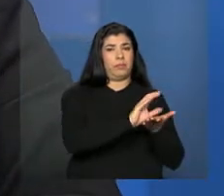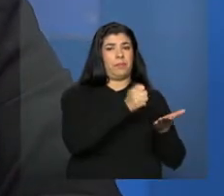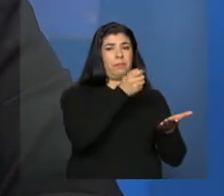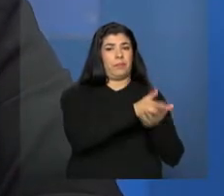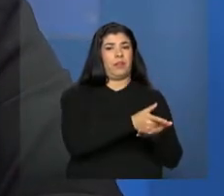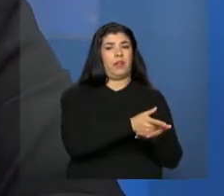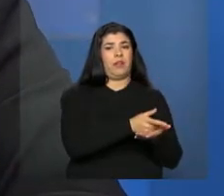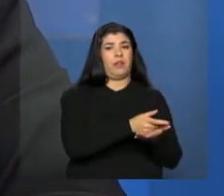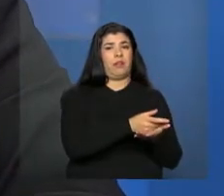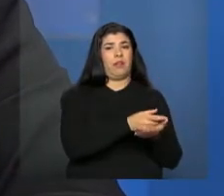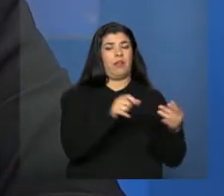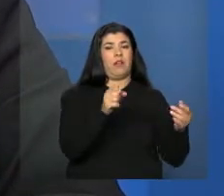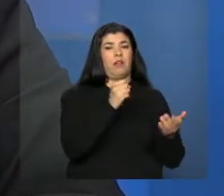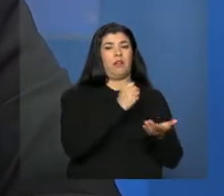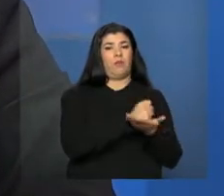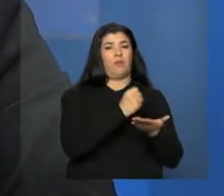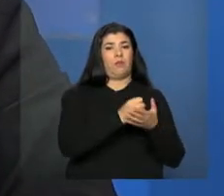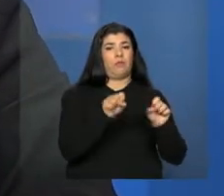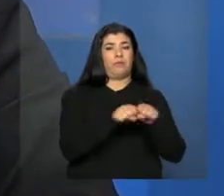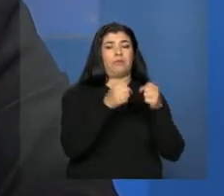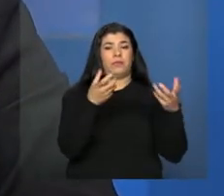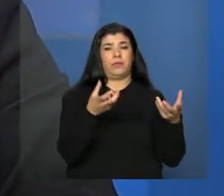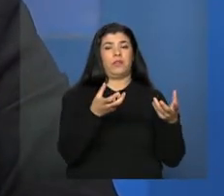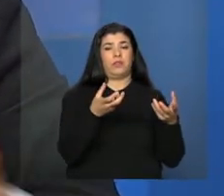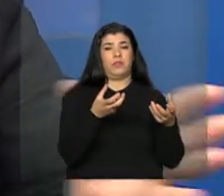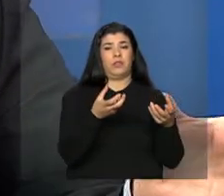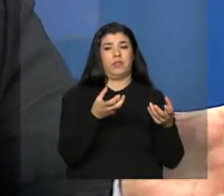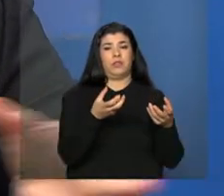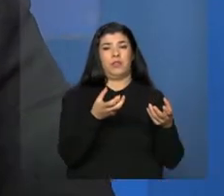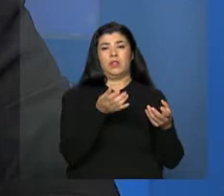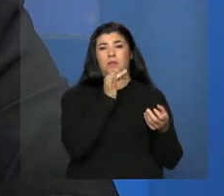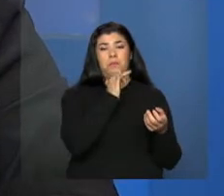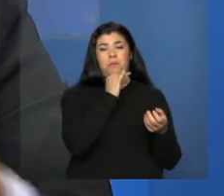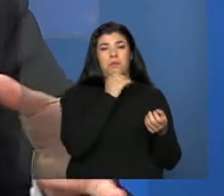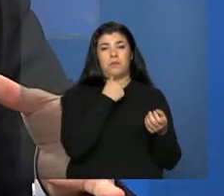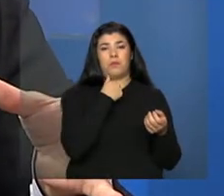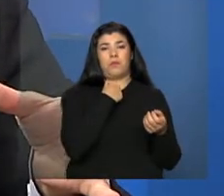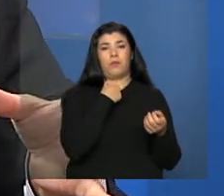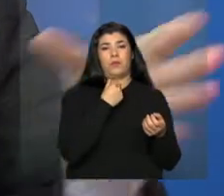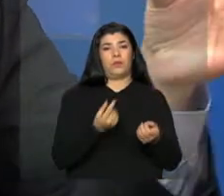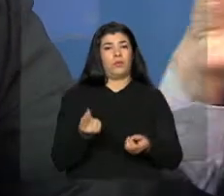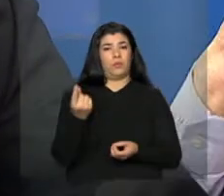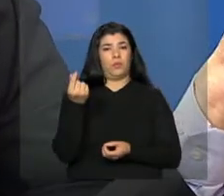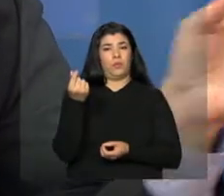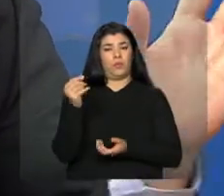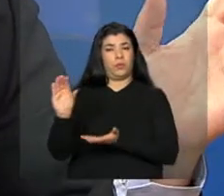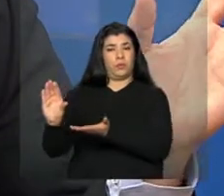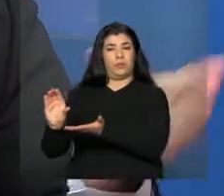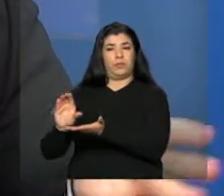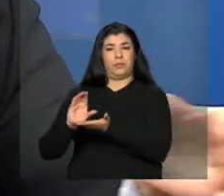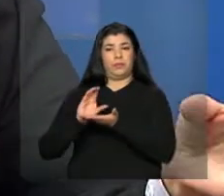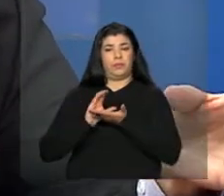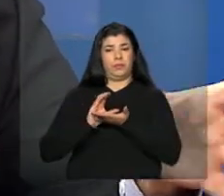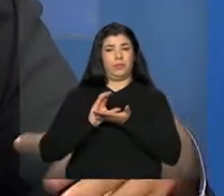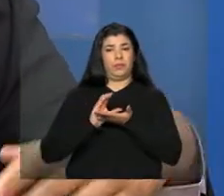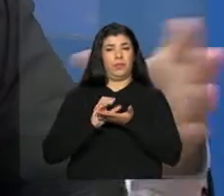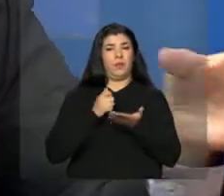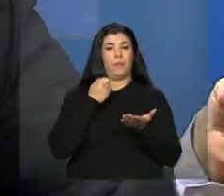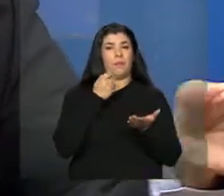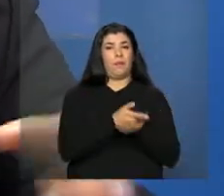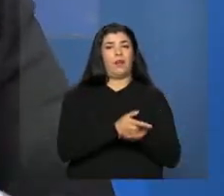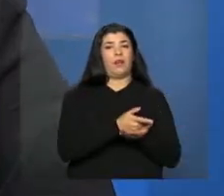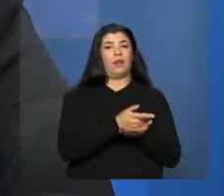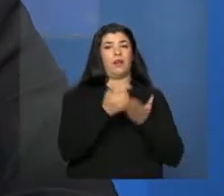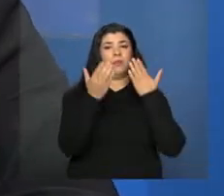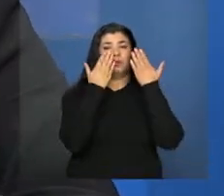Eu não posso, por exemplo, pegar esse recurso e pagar um psicólogo ou um